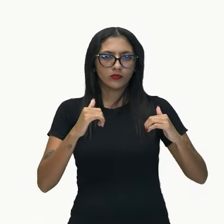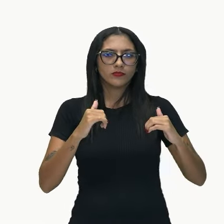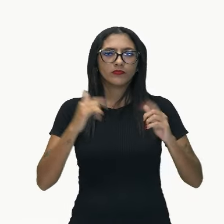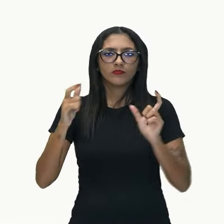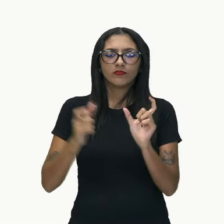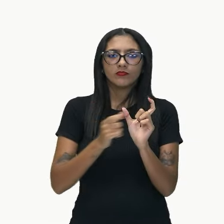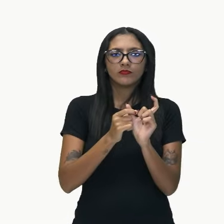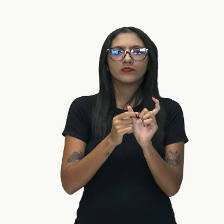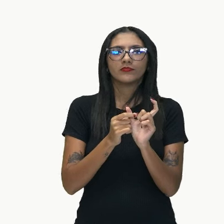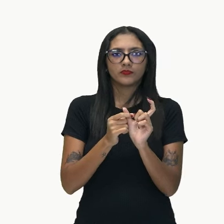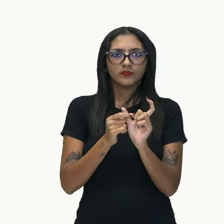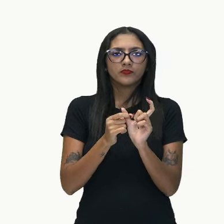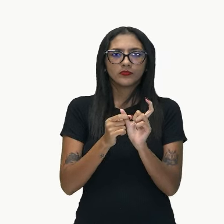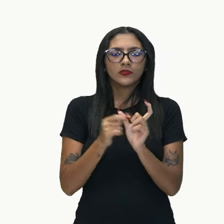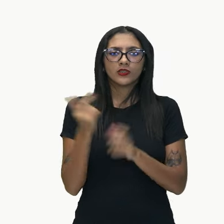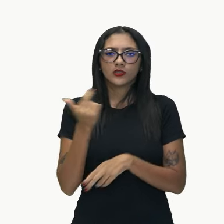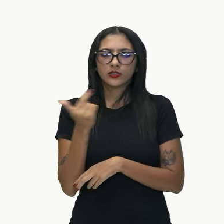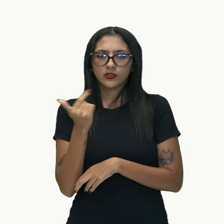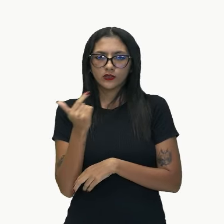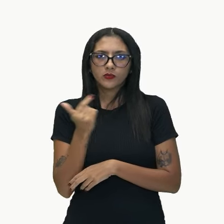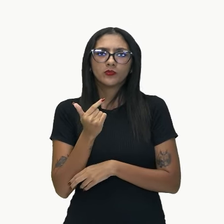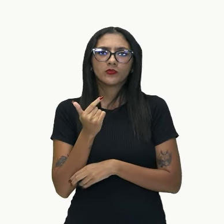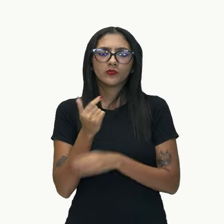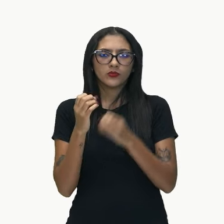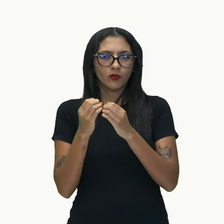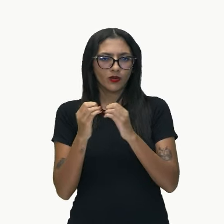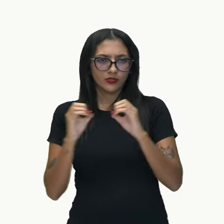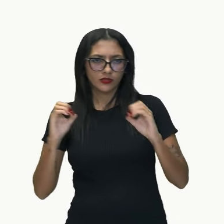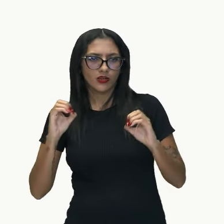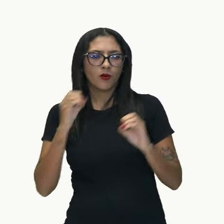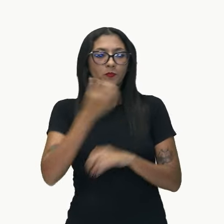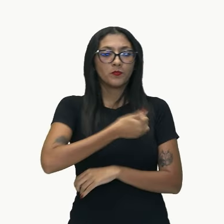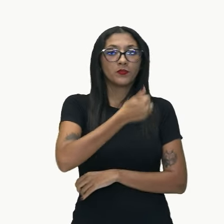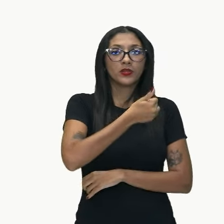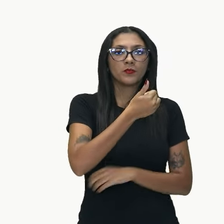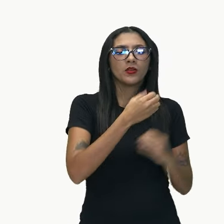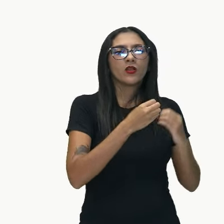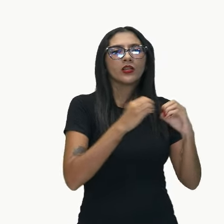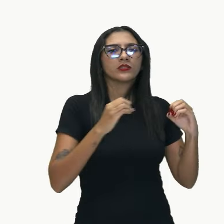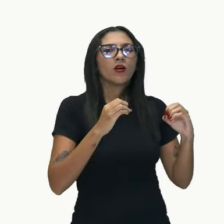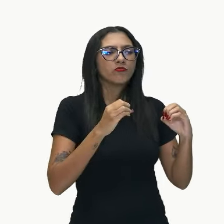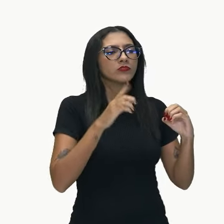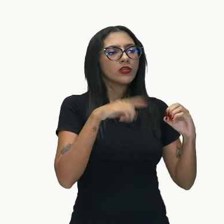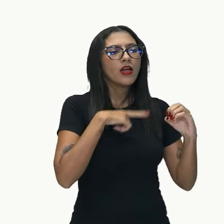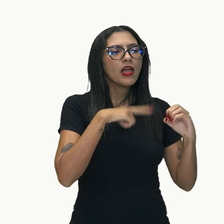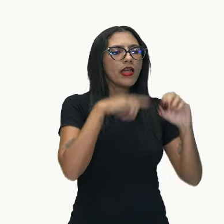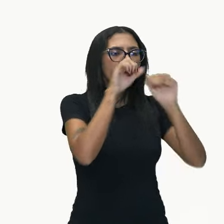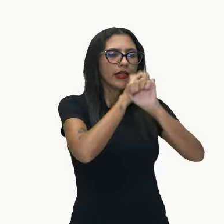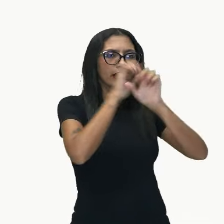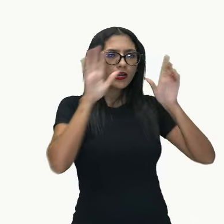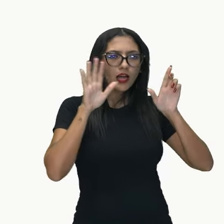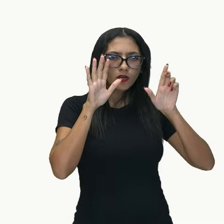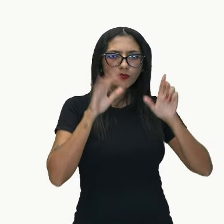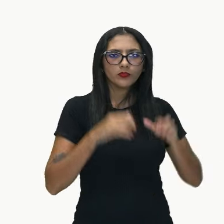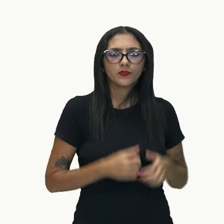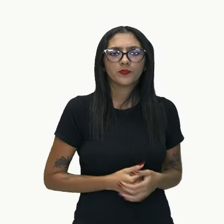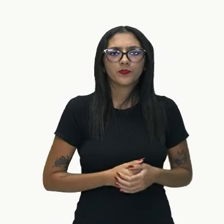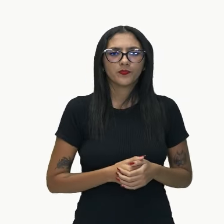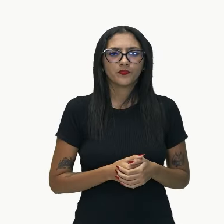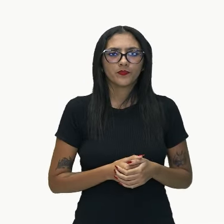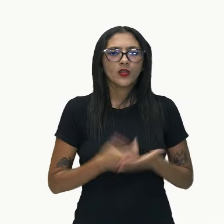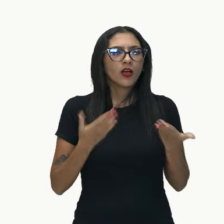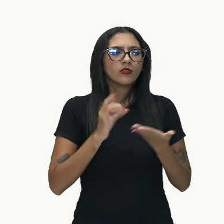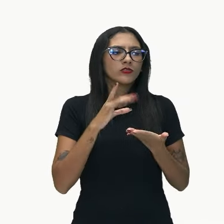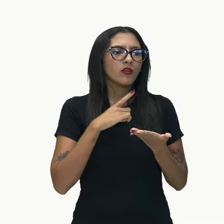não se entendem. E a minha oração principal é está claro. Agora, eu olho só para a minha oração principal